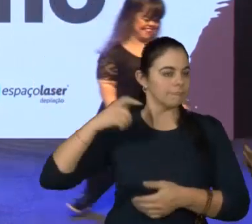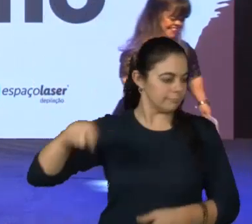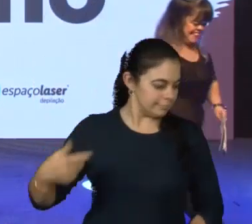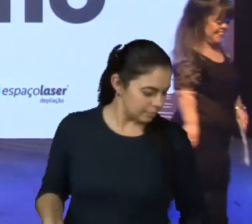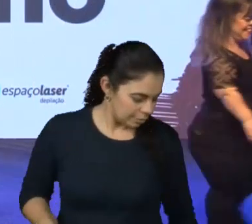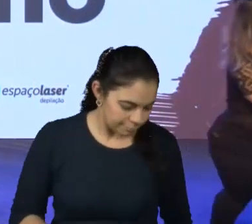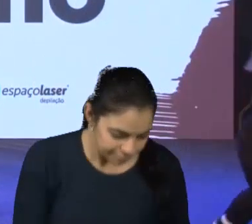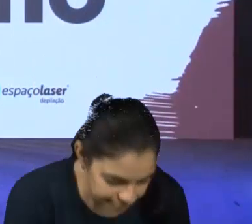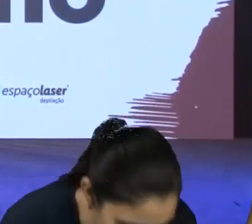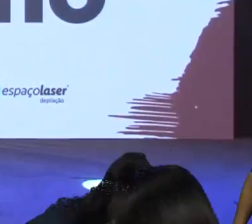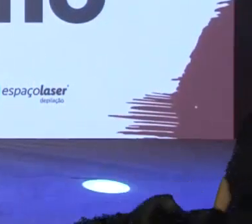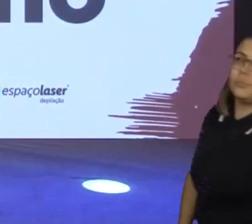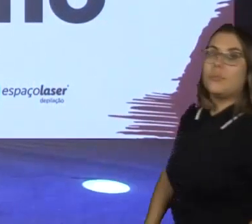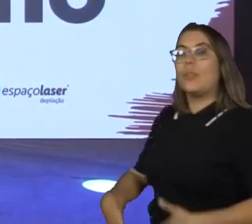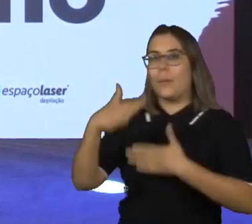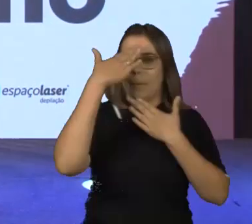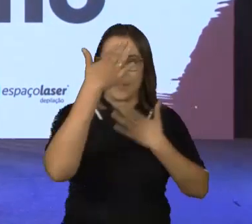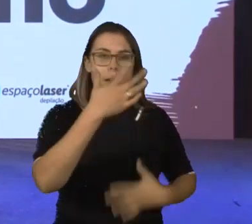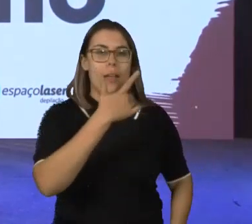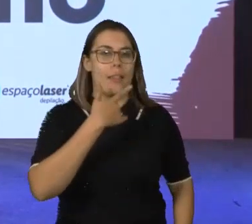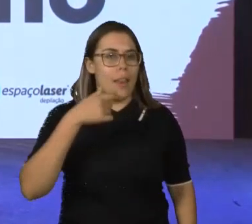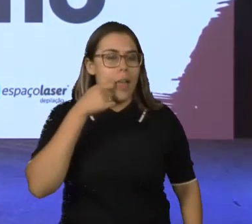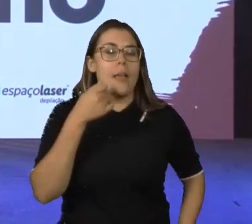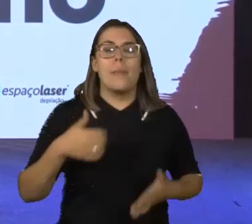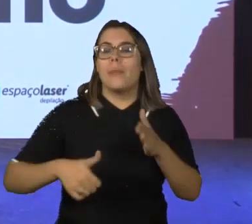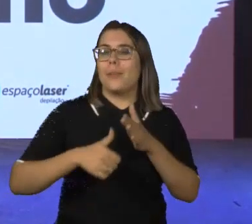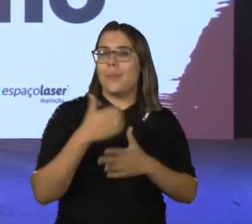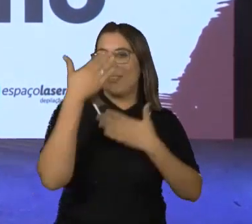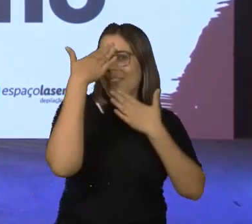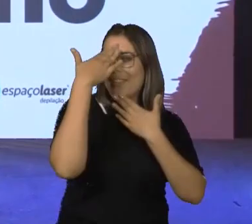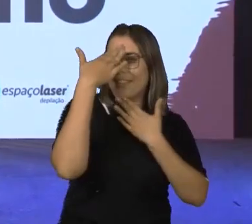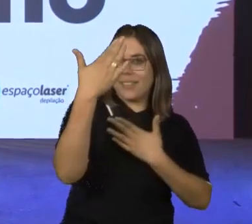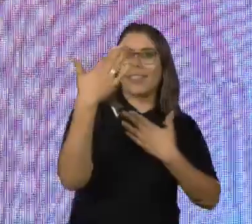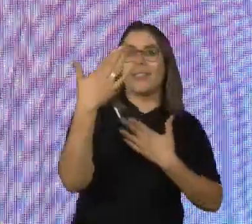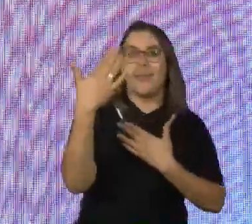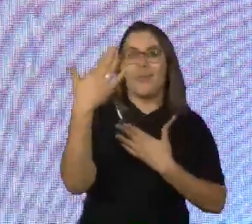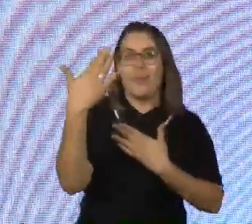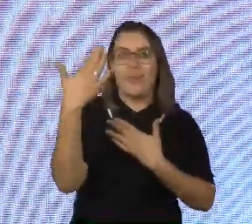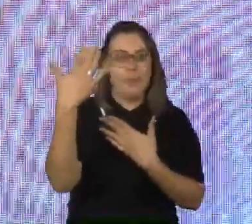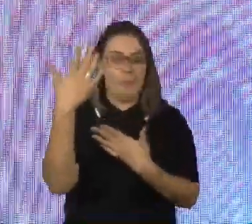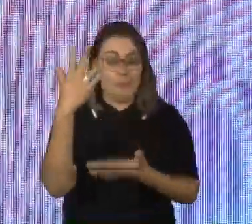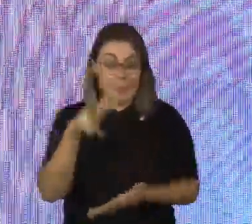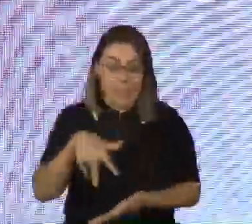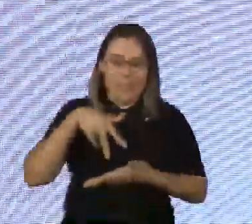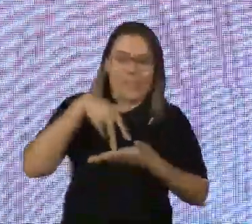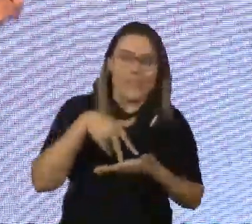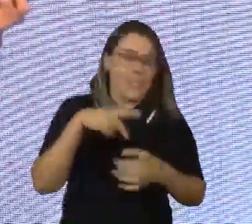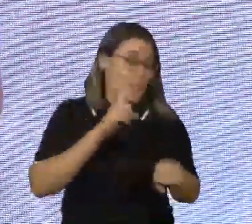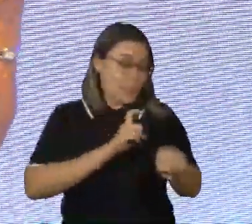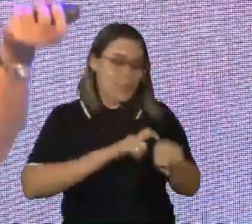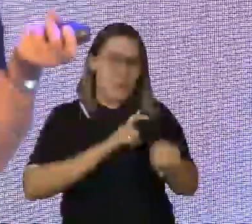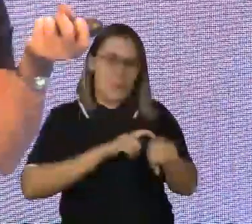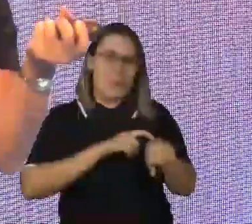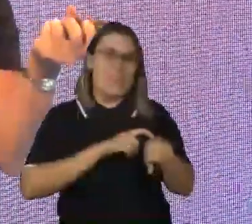Muito obrigada, Alex. Primeiro, eu quero agradecer por poder participar desse momento memorável. E, segundo,